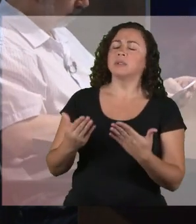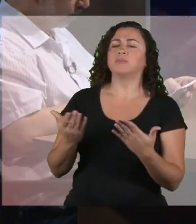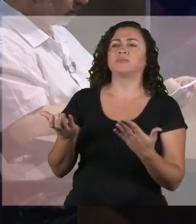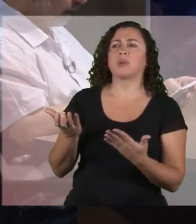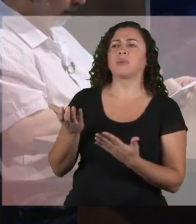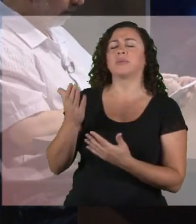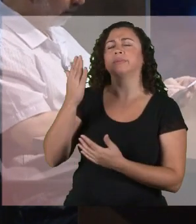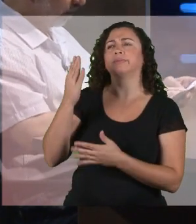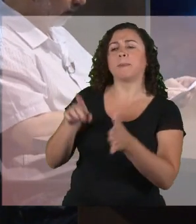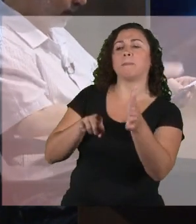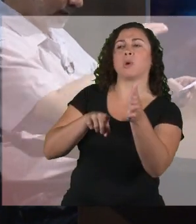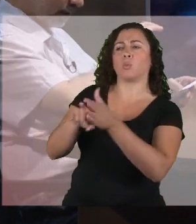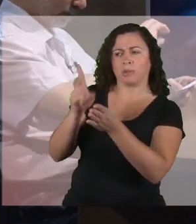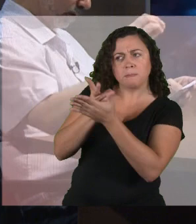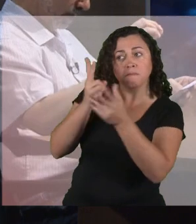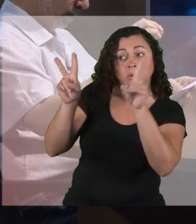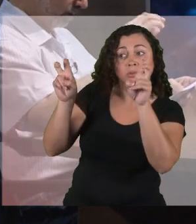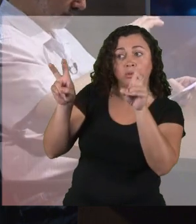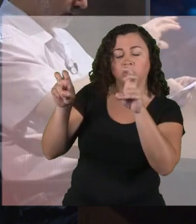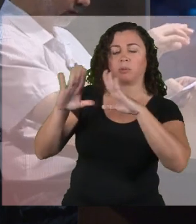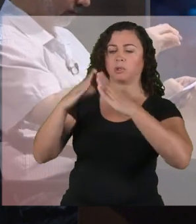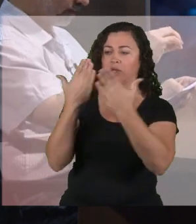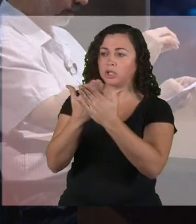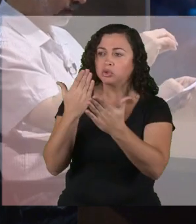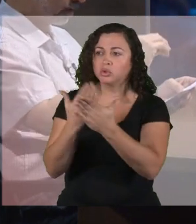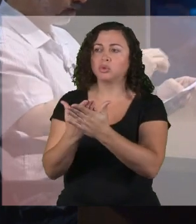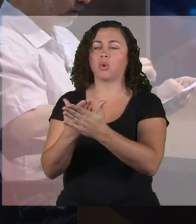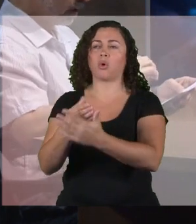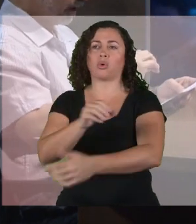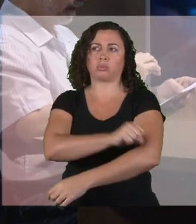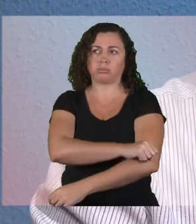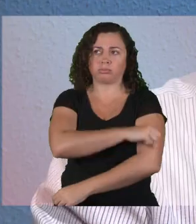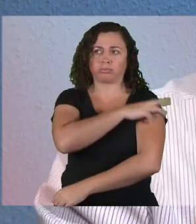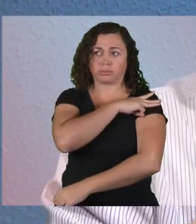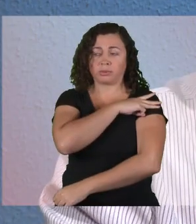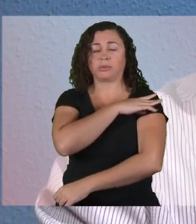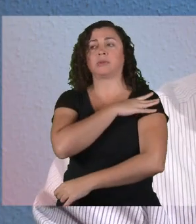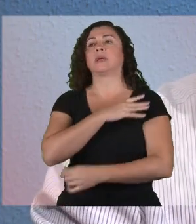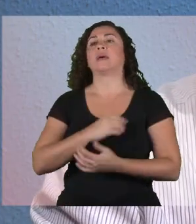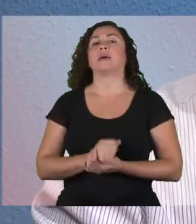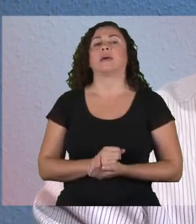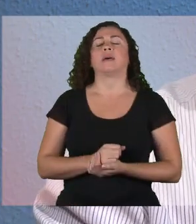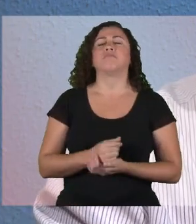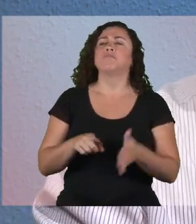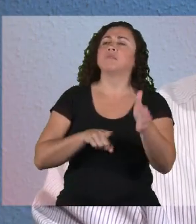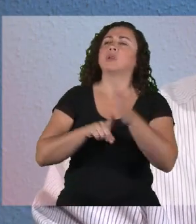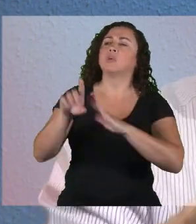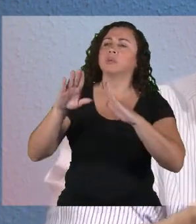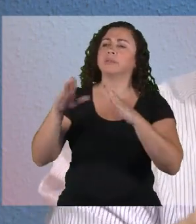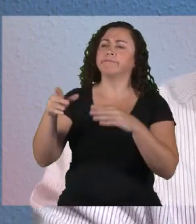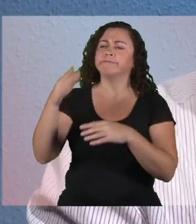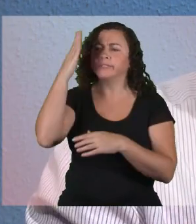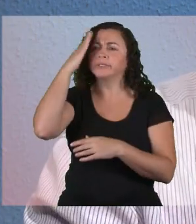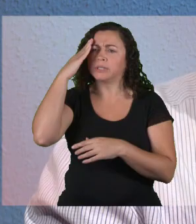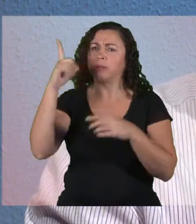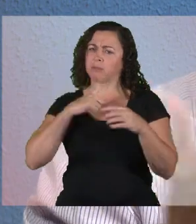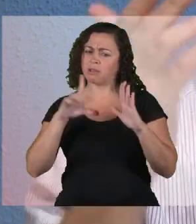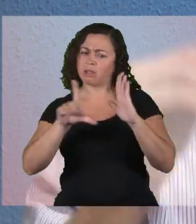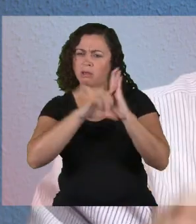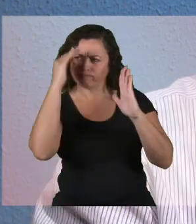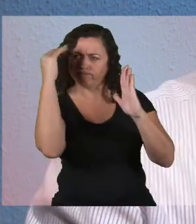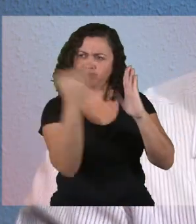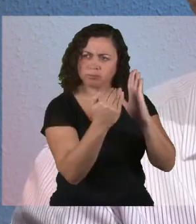aí a pergunta é, primeiro, nesse âmbito ainda da escola fundamental, a professora considera que isso está sendo cumprido?